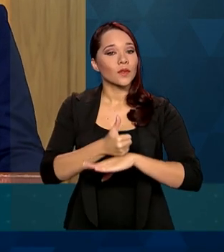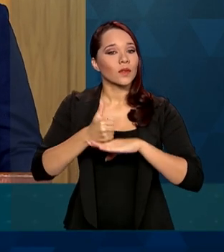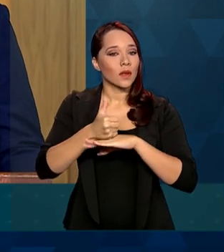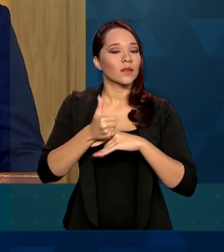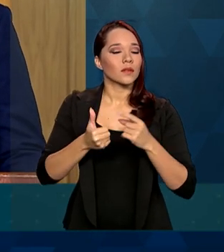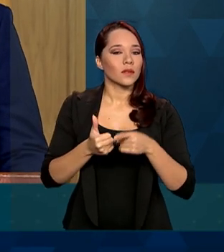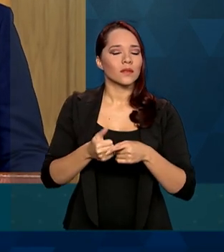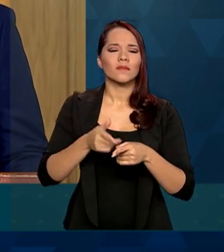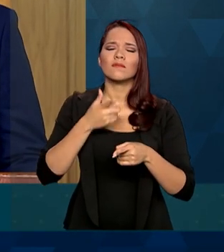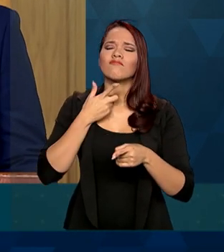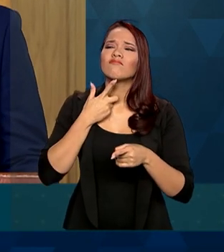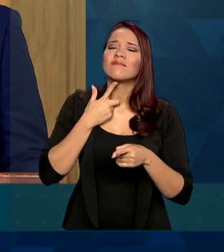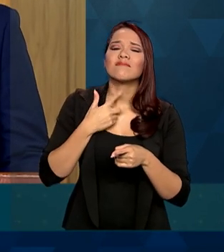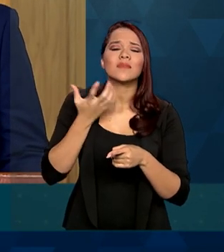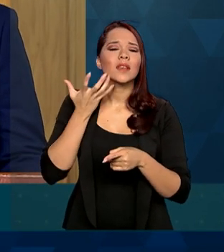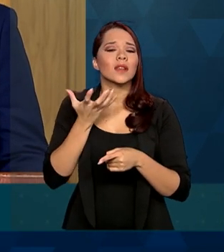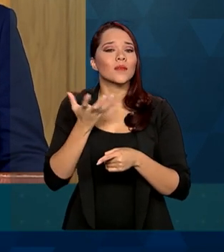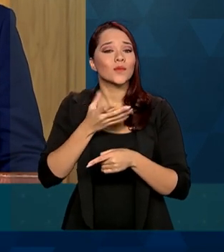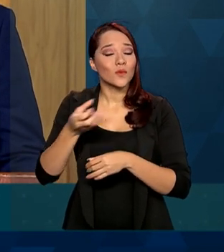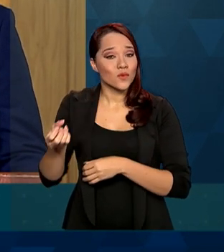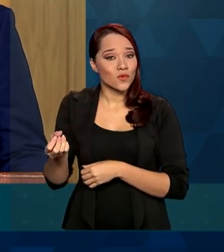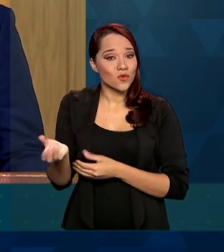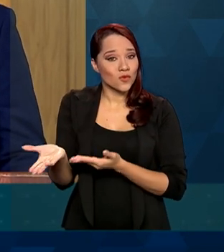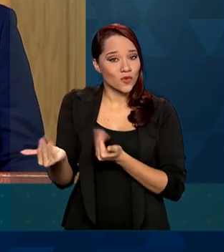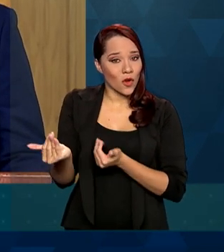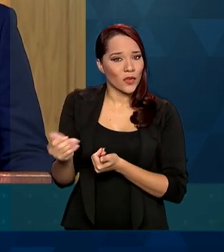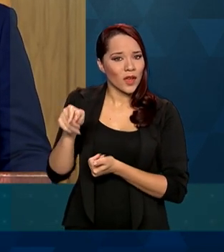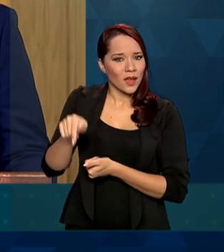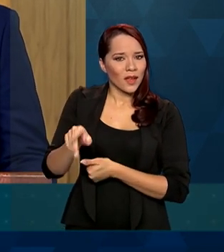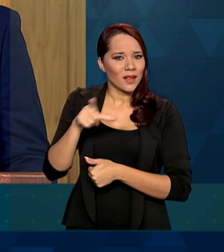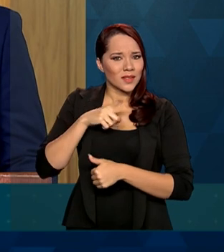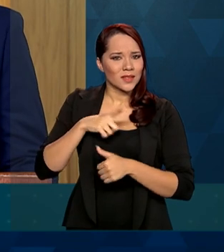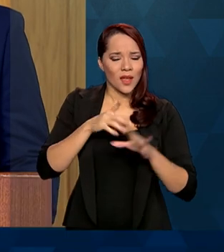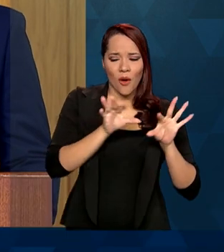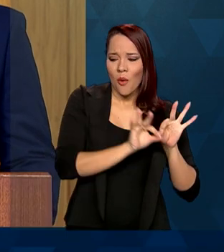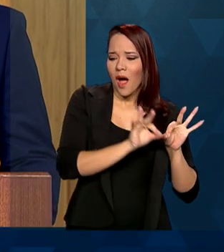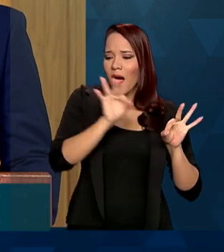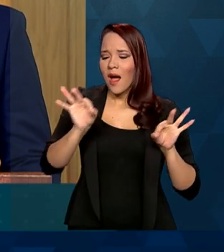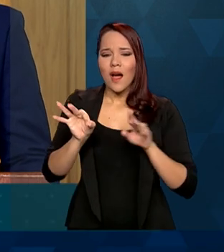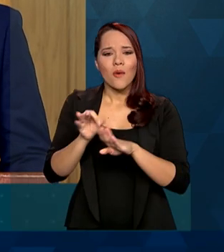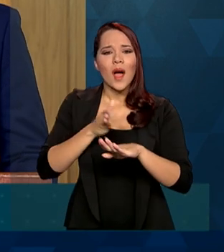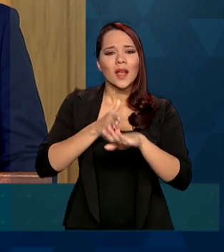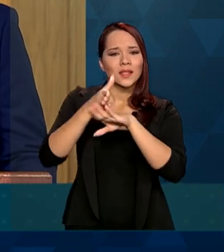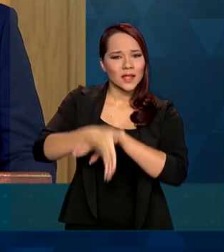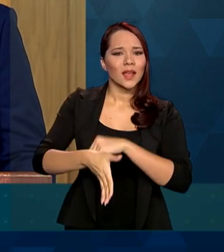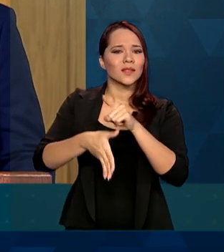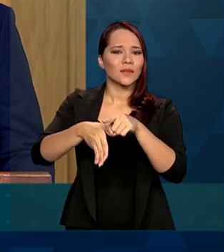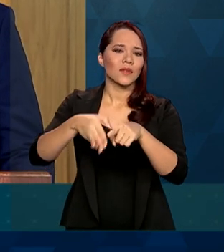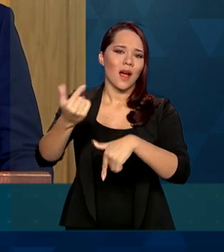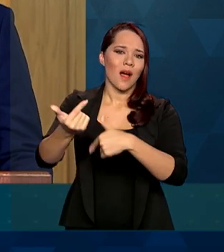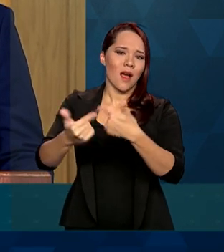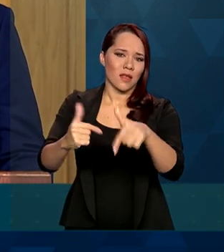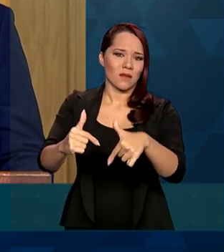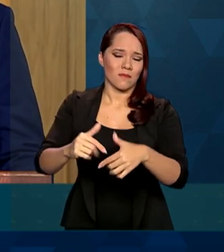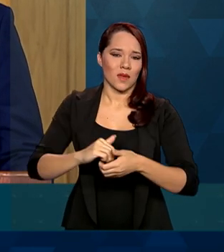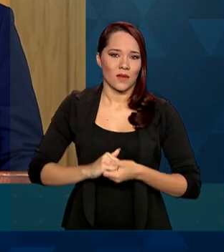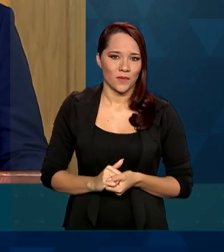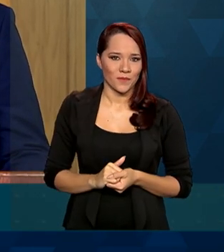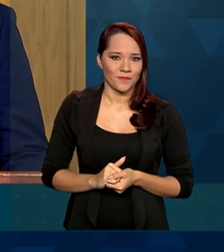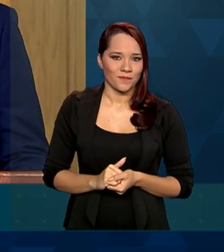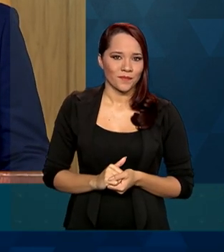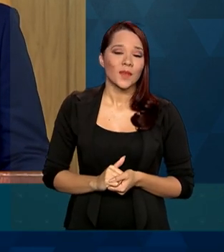desejamos que os jovens tenham uma ponte ao mercado de trabalho. Uma via